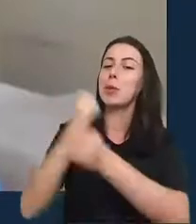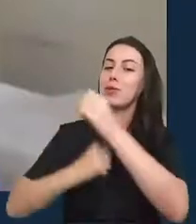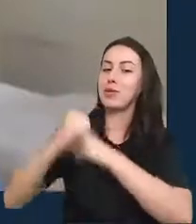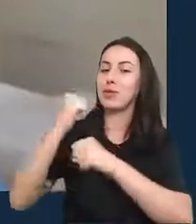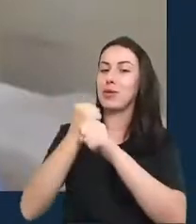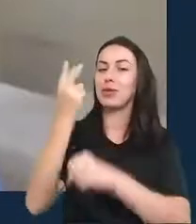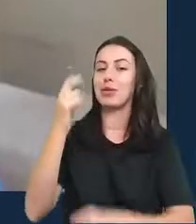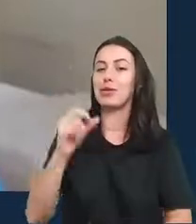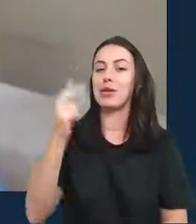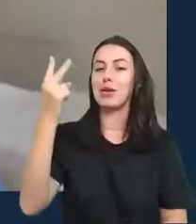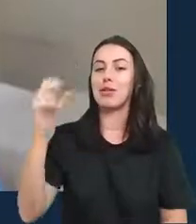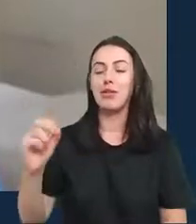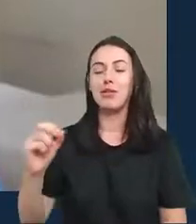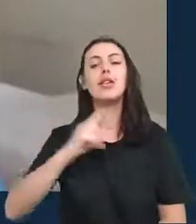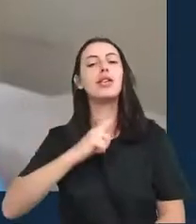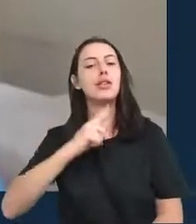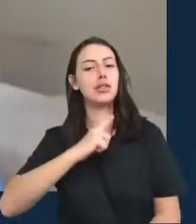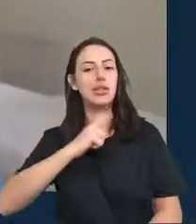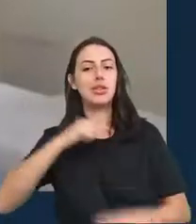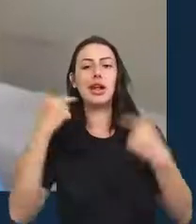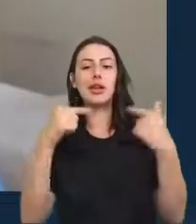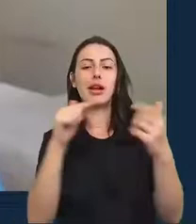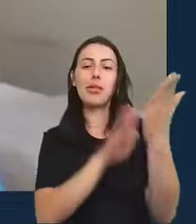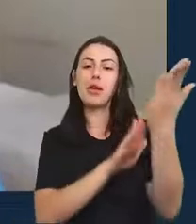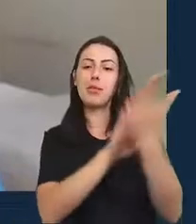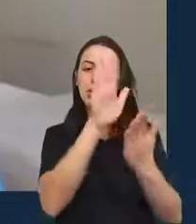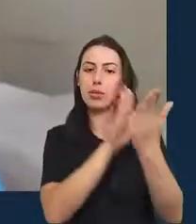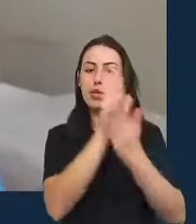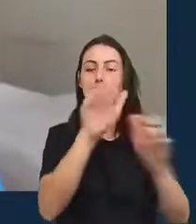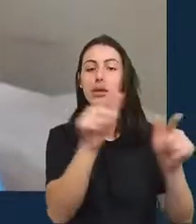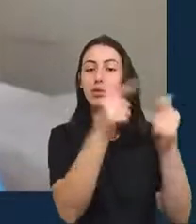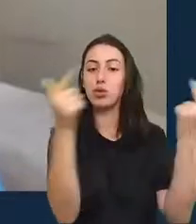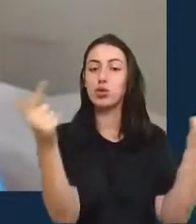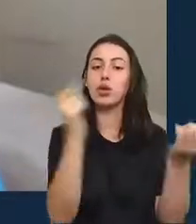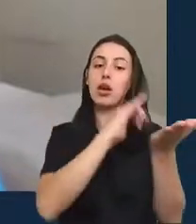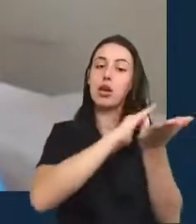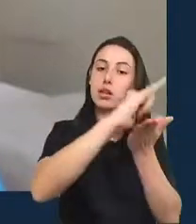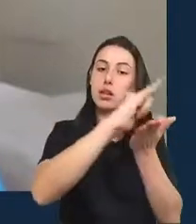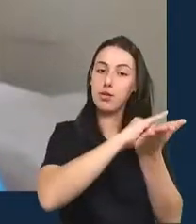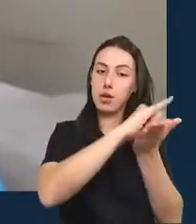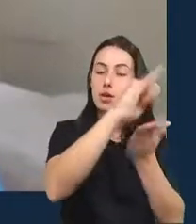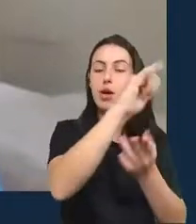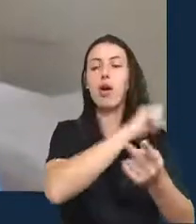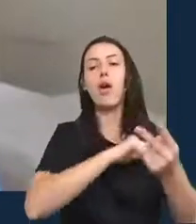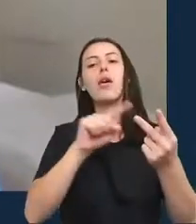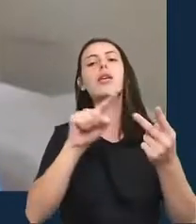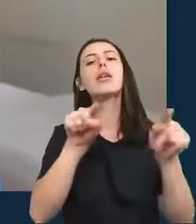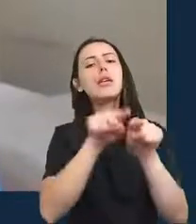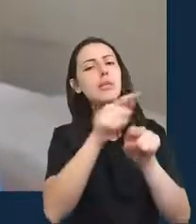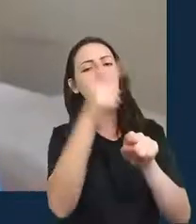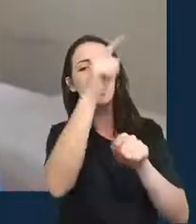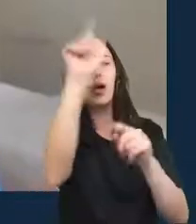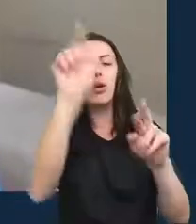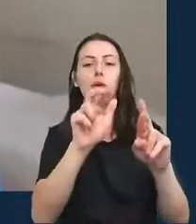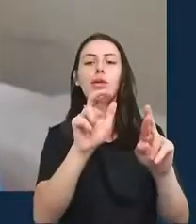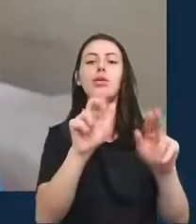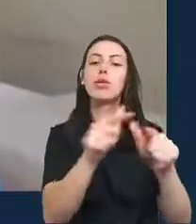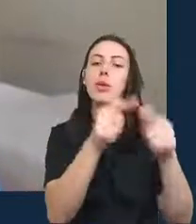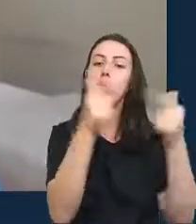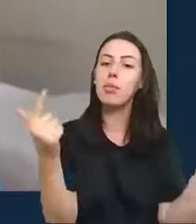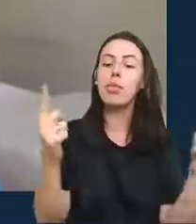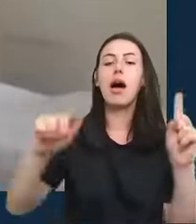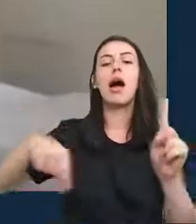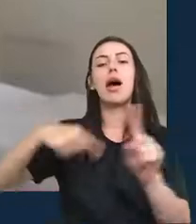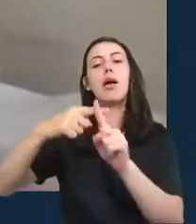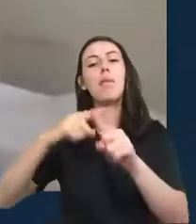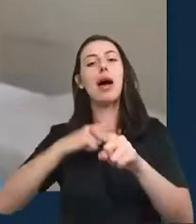citado pelo New York Times, CNN, Wired, Foreign Policy e foi tema de um documentário curta-metragem da